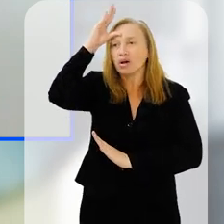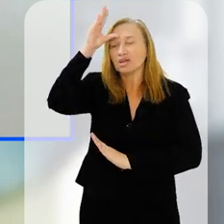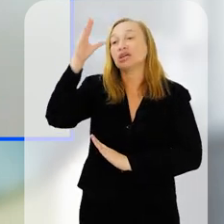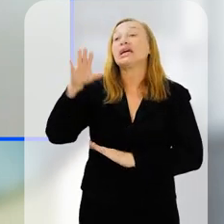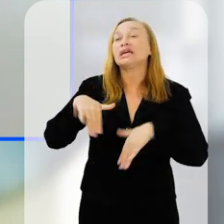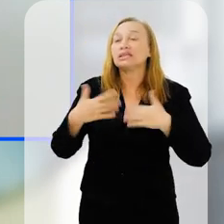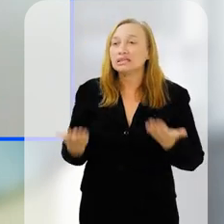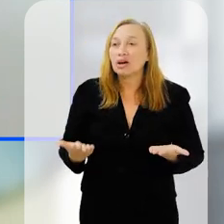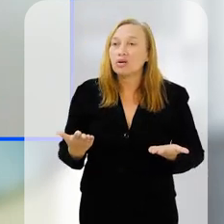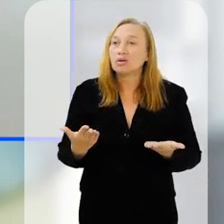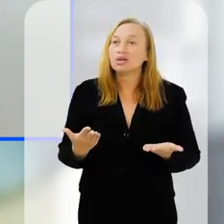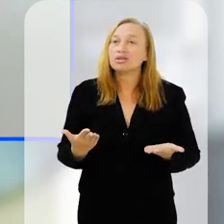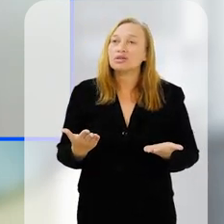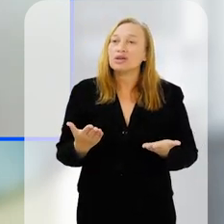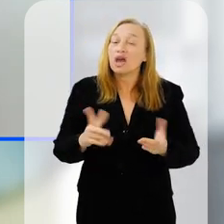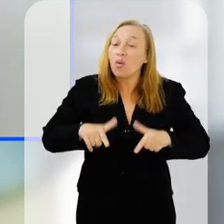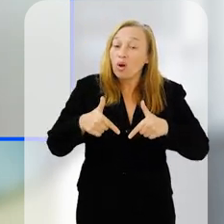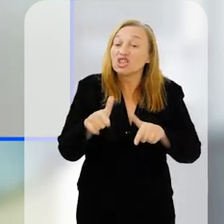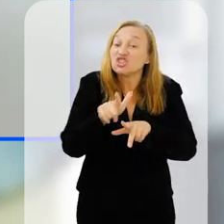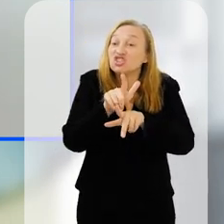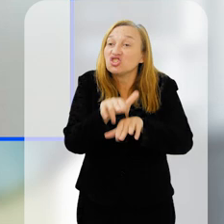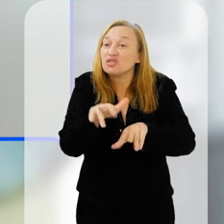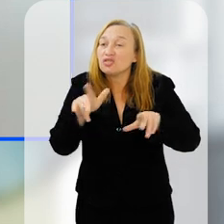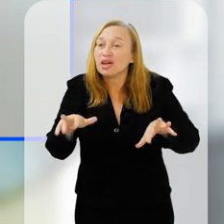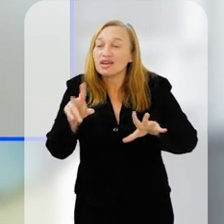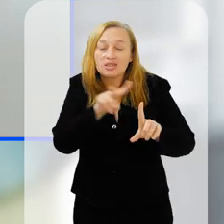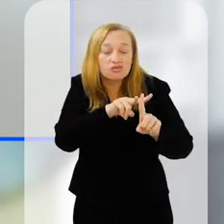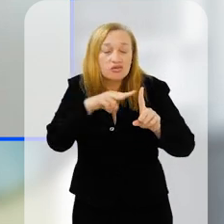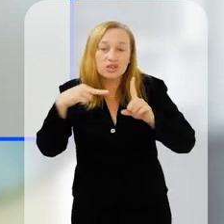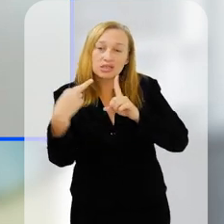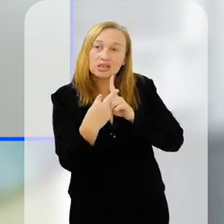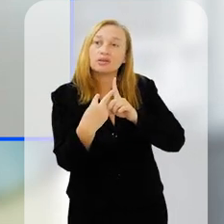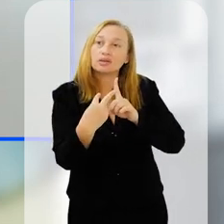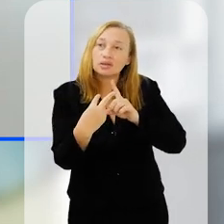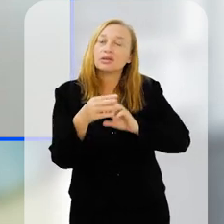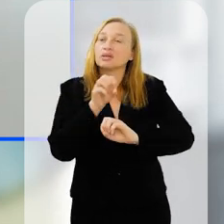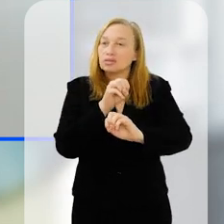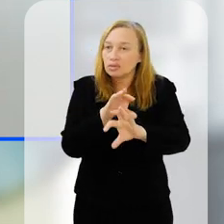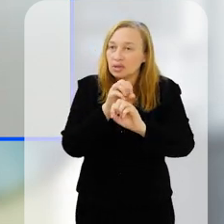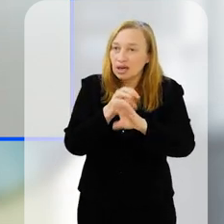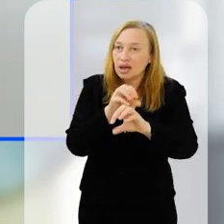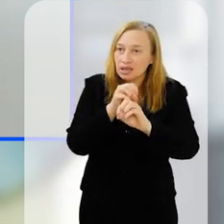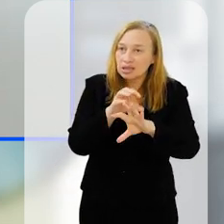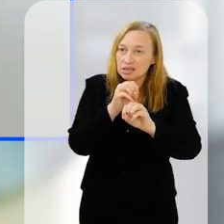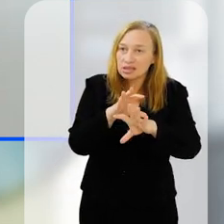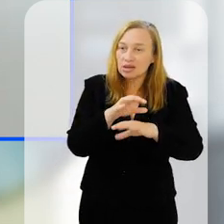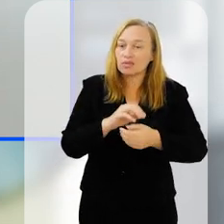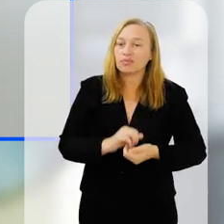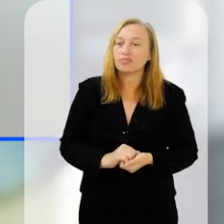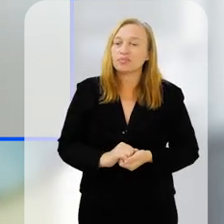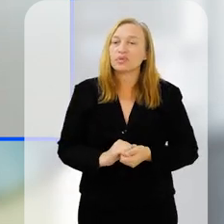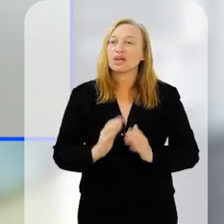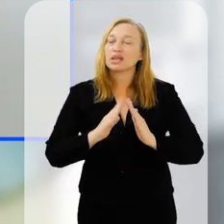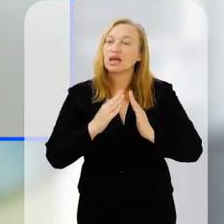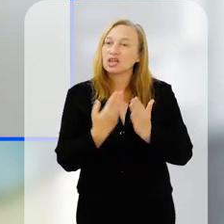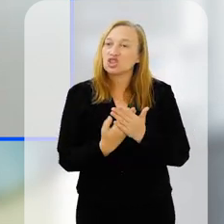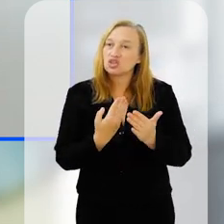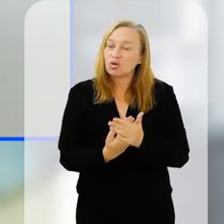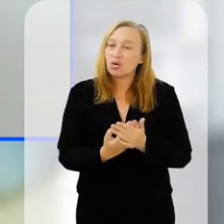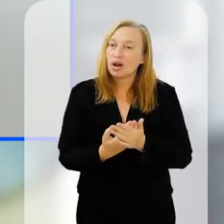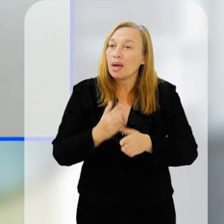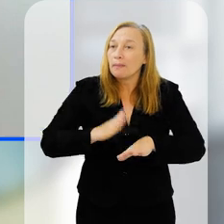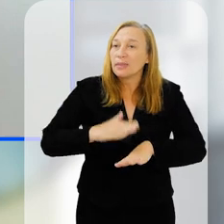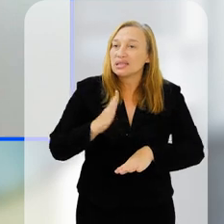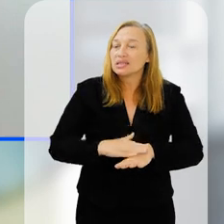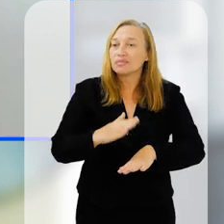vida, então, é uma maneira diferente de olhar para a educação, de olhar para a rotina da escola, que